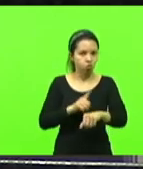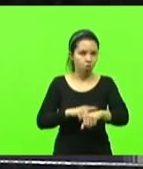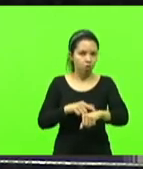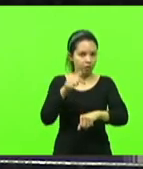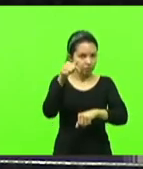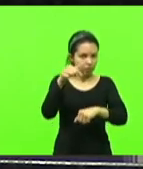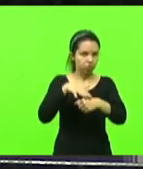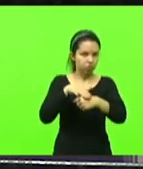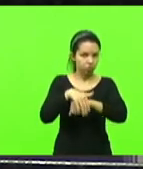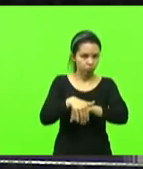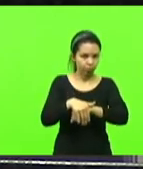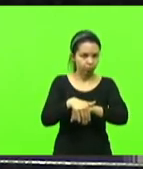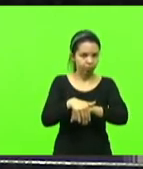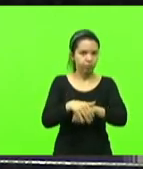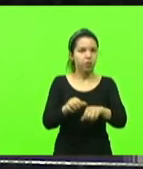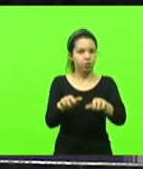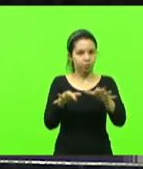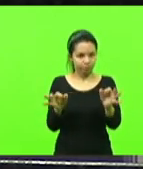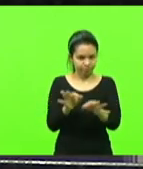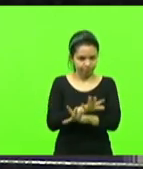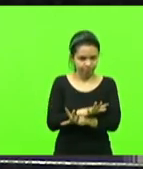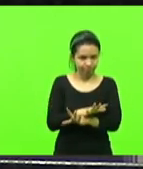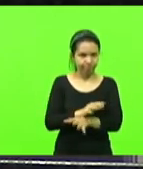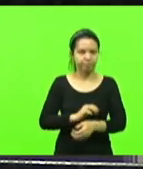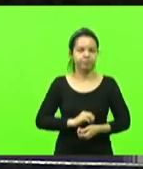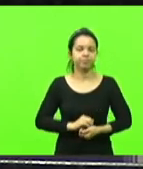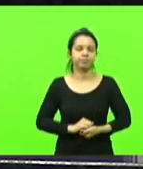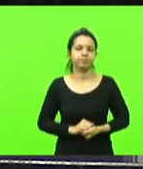horas. Está encerrada a presente sessão.